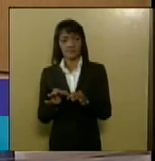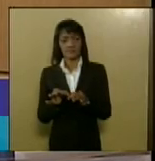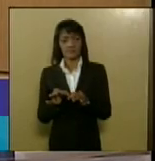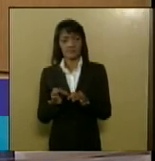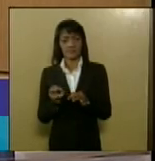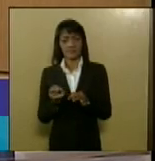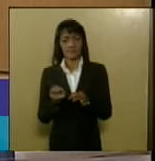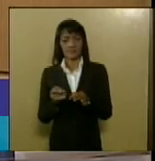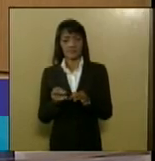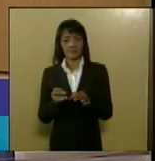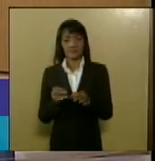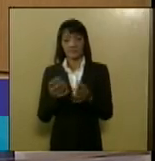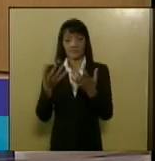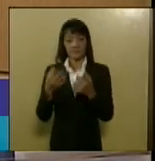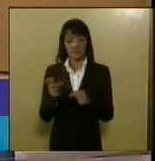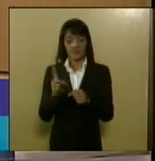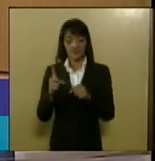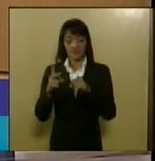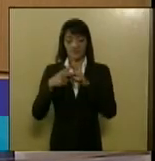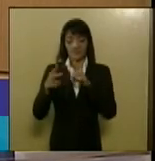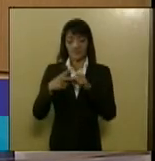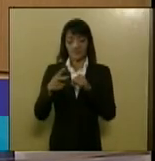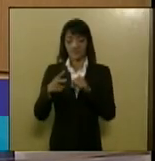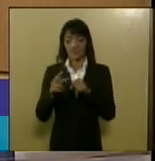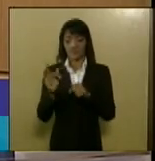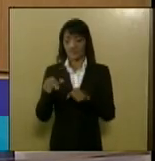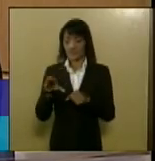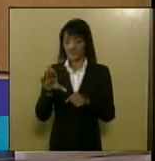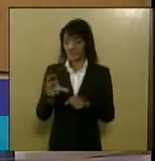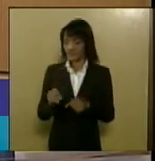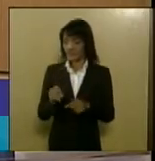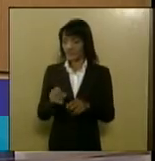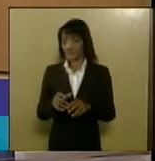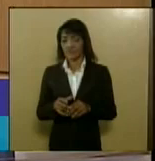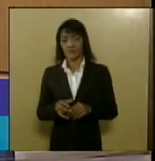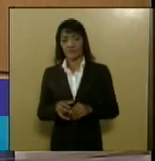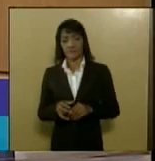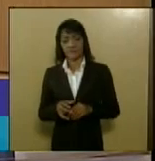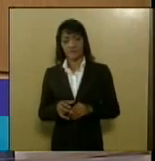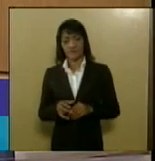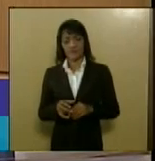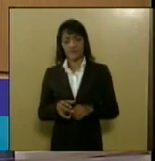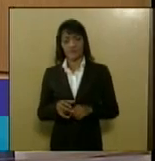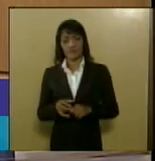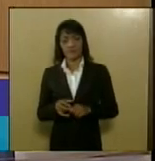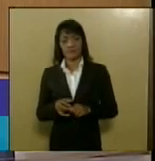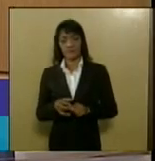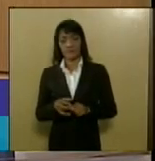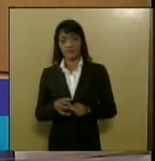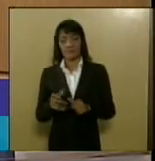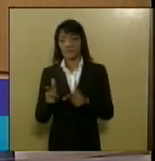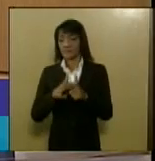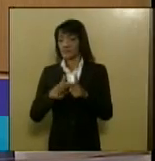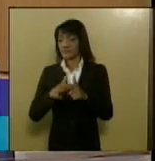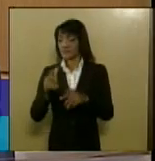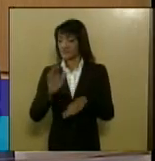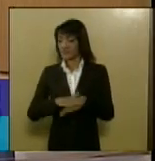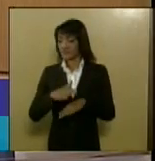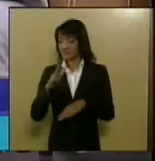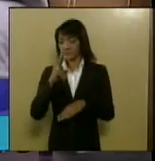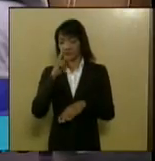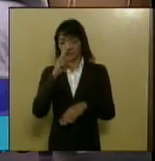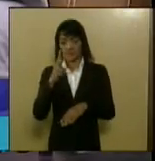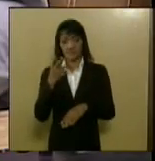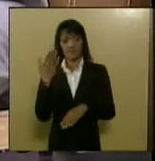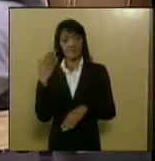fumo contra o cigarro é um dos maiores problemas que existiu muito